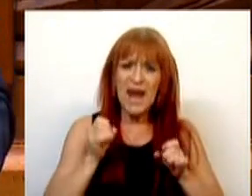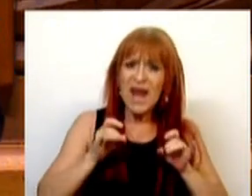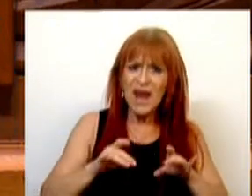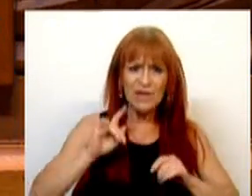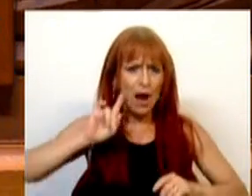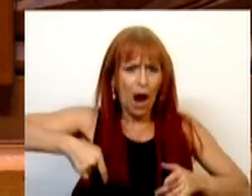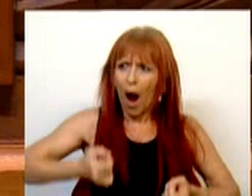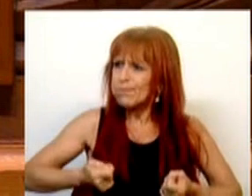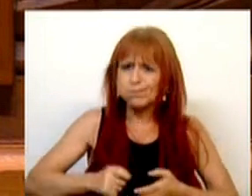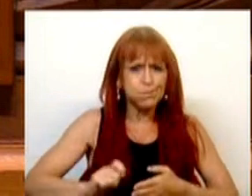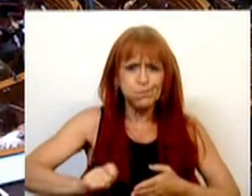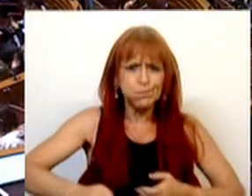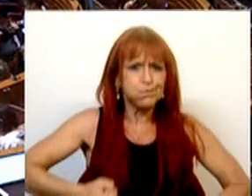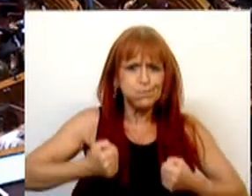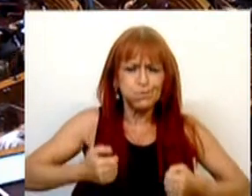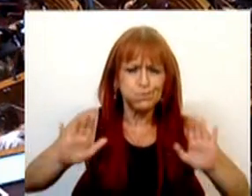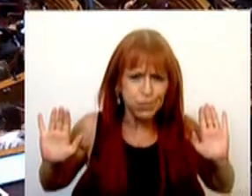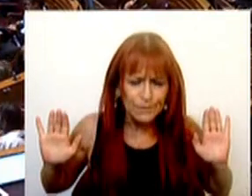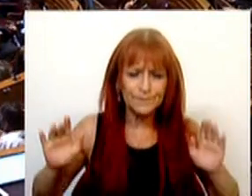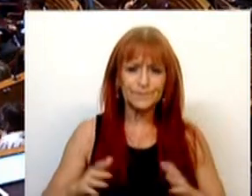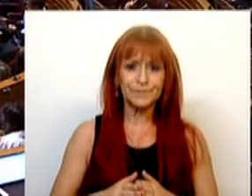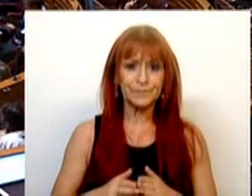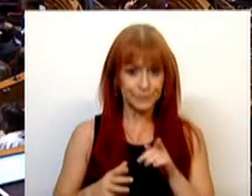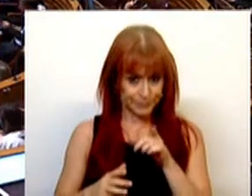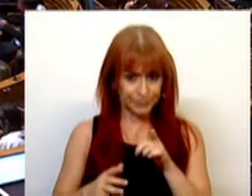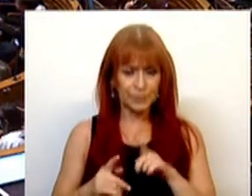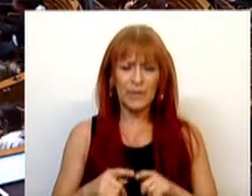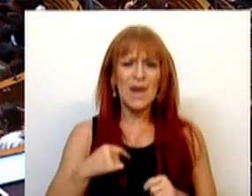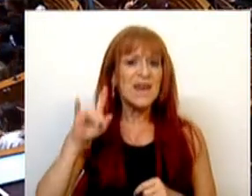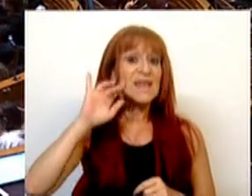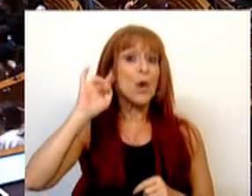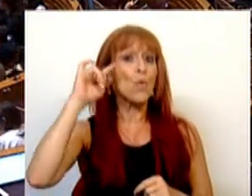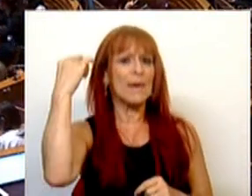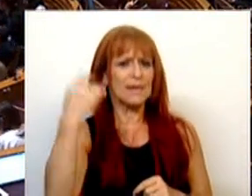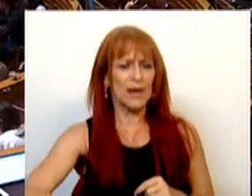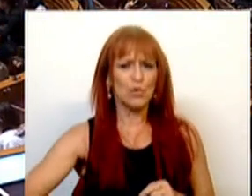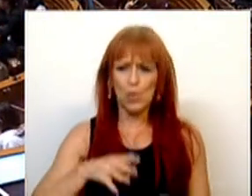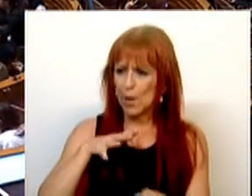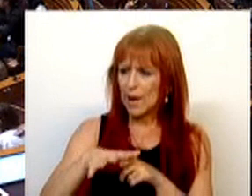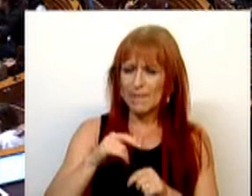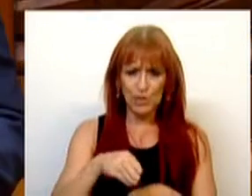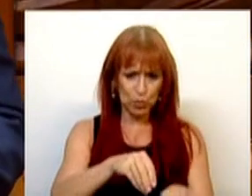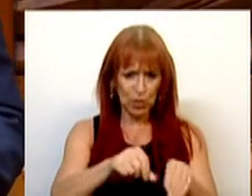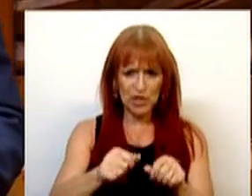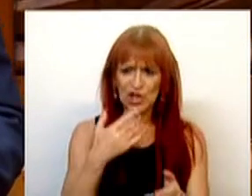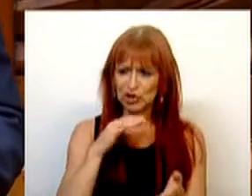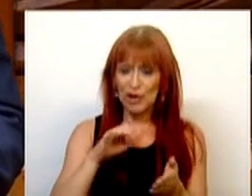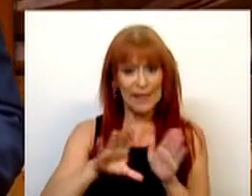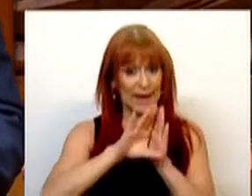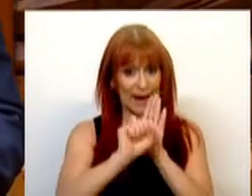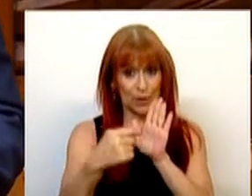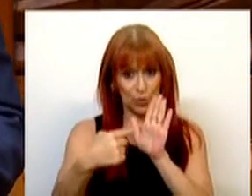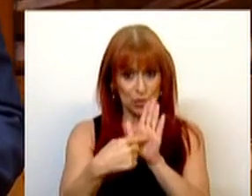incumprimentos. Para se ter uma ideia do impacto do terreno deste decreto-lei,